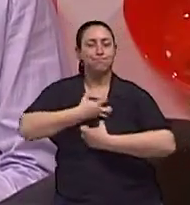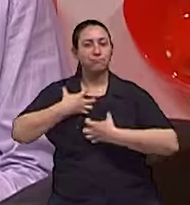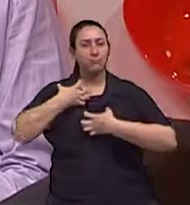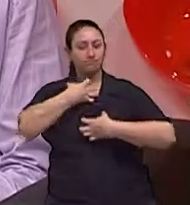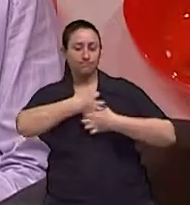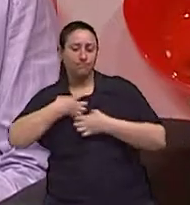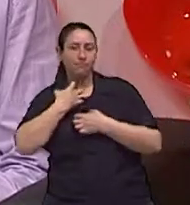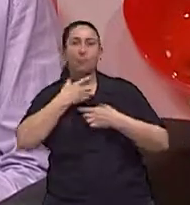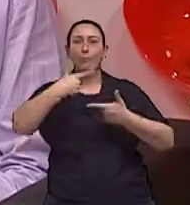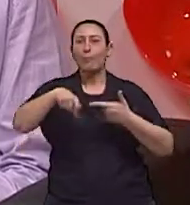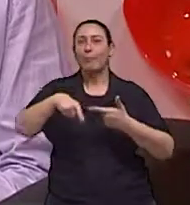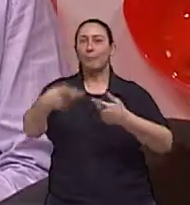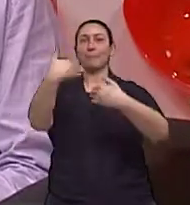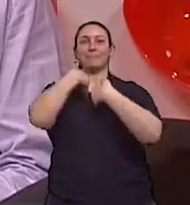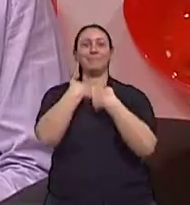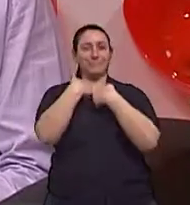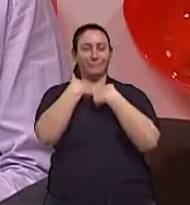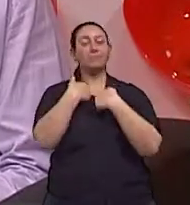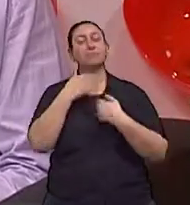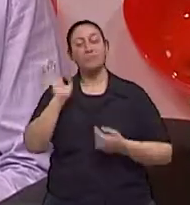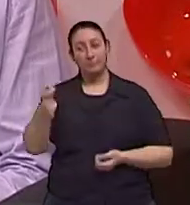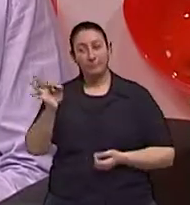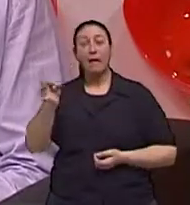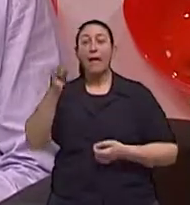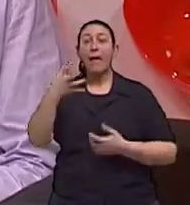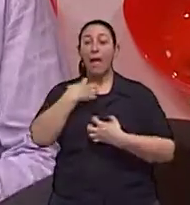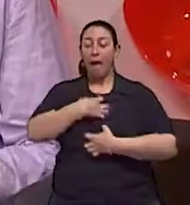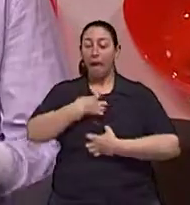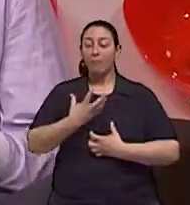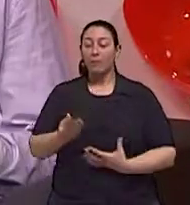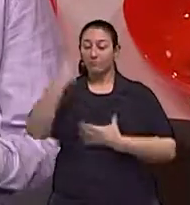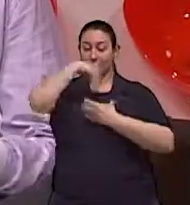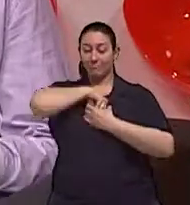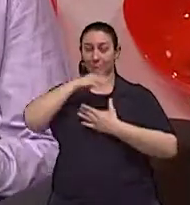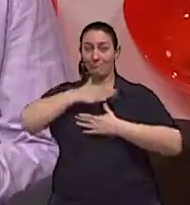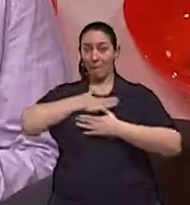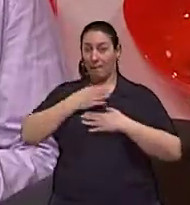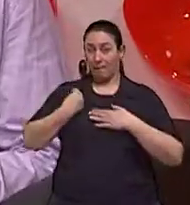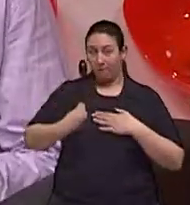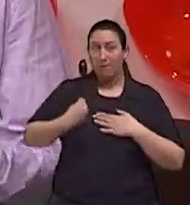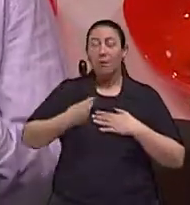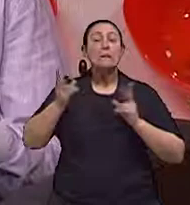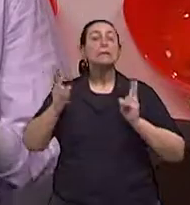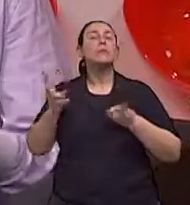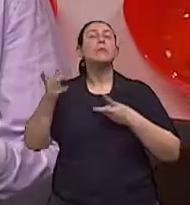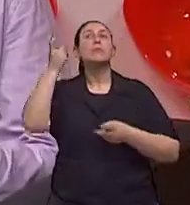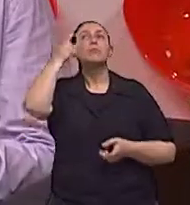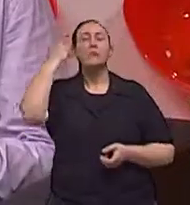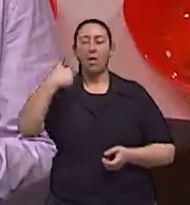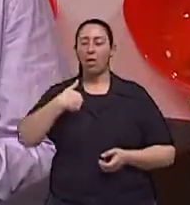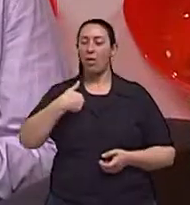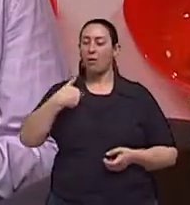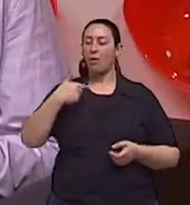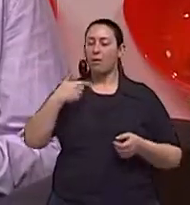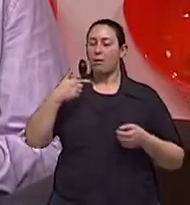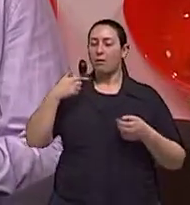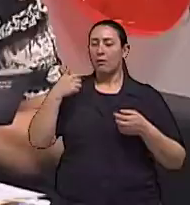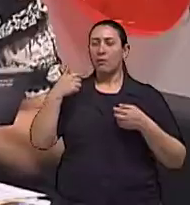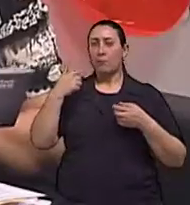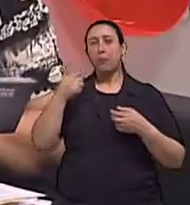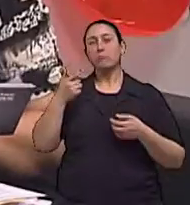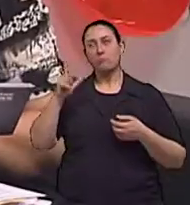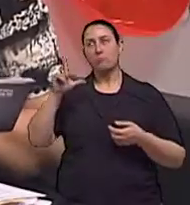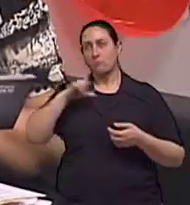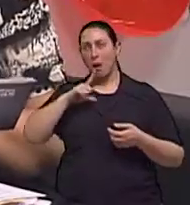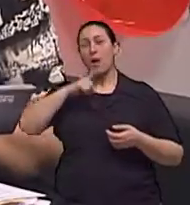Todos eles são muito importantes na nossa vida A raiva faz com que eu consiga me posicionar em relação às pessoas Ela tem um lado benéfico?